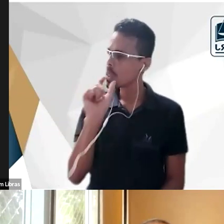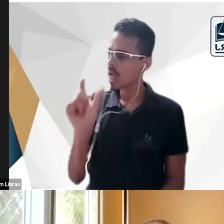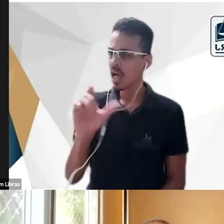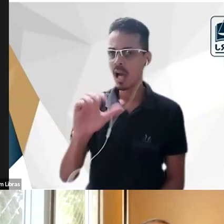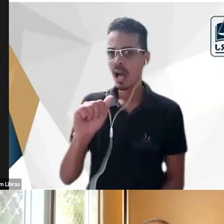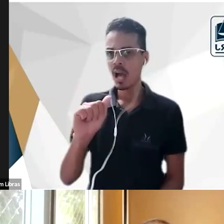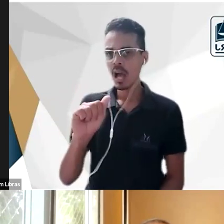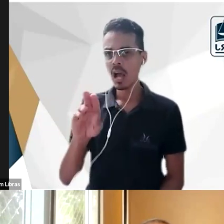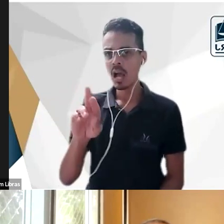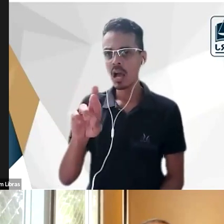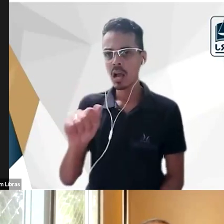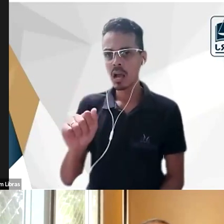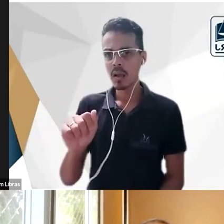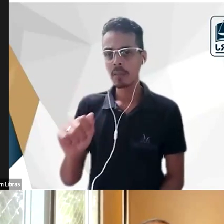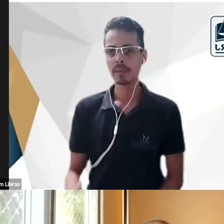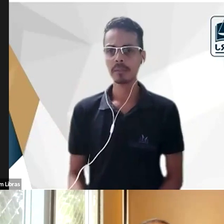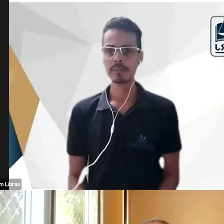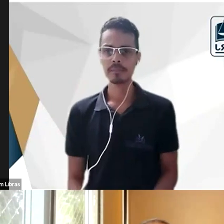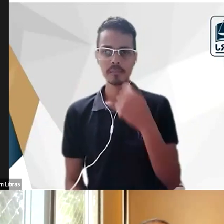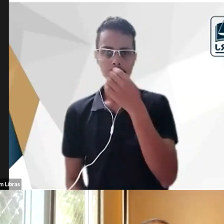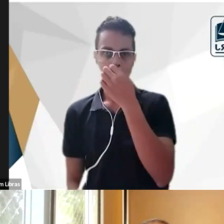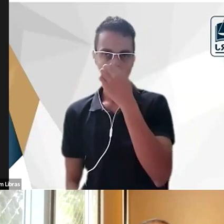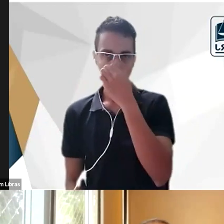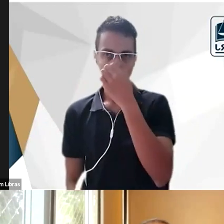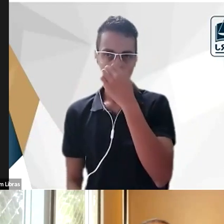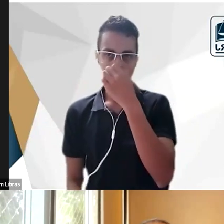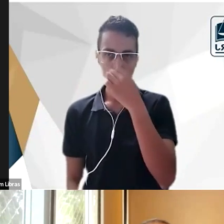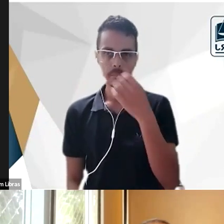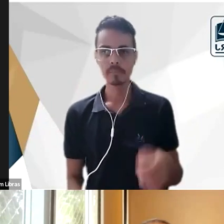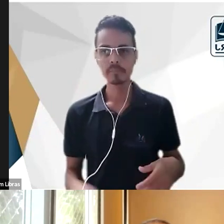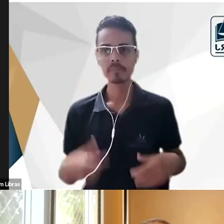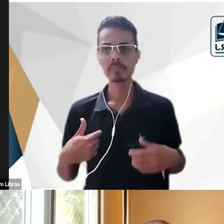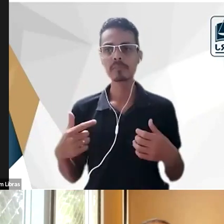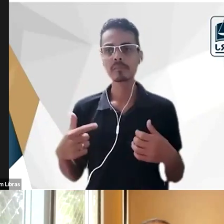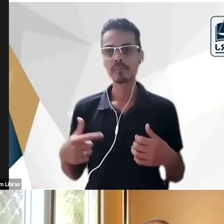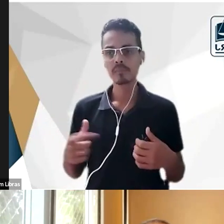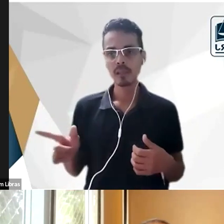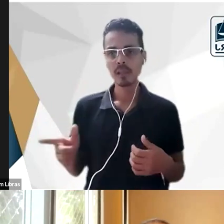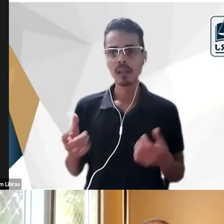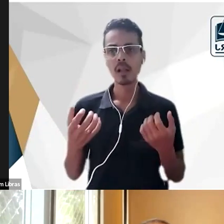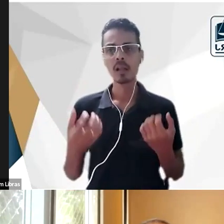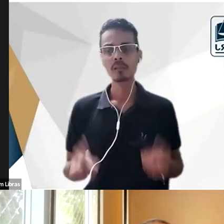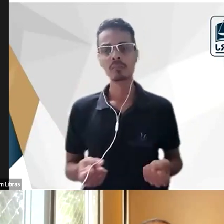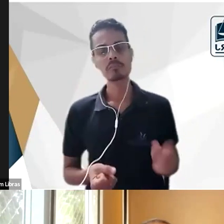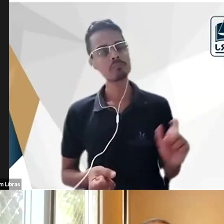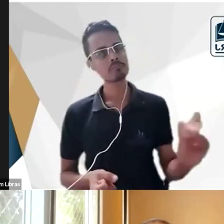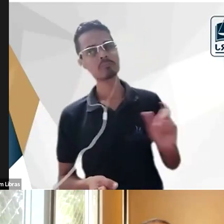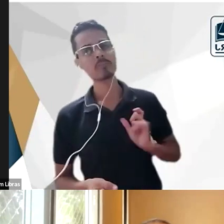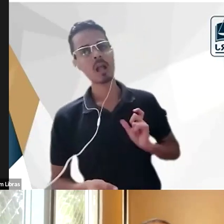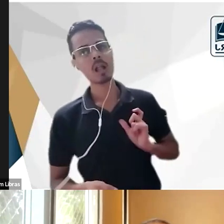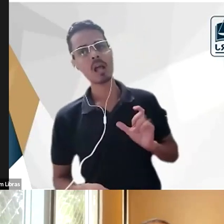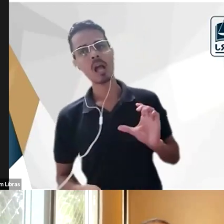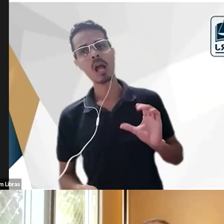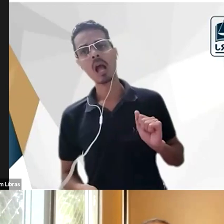até vai escrever um artigo respondendo que assume a expressão pejorativa que